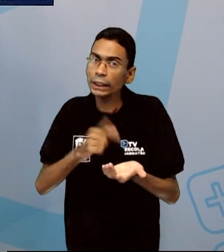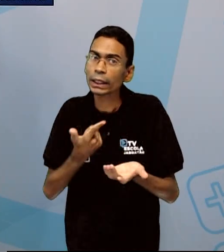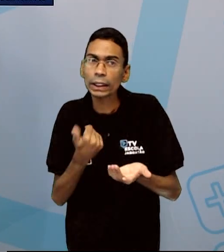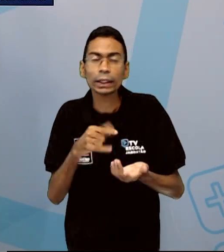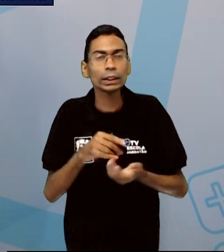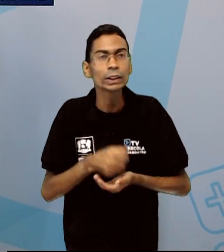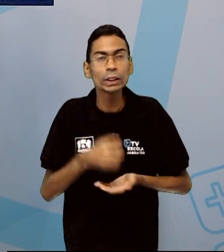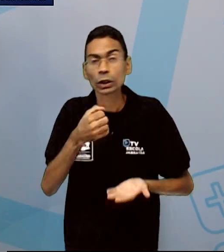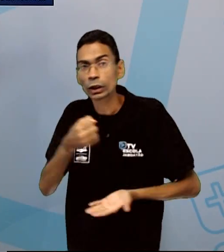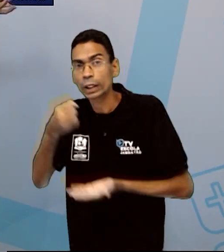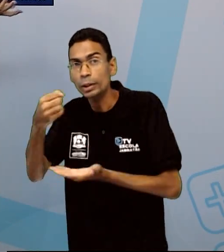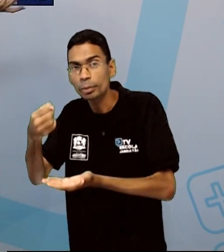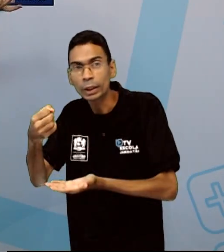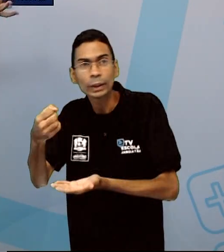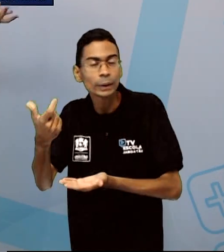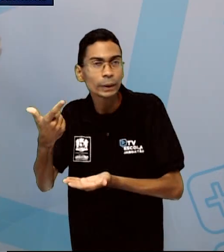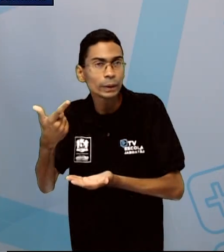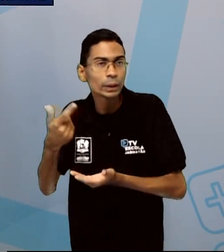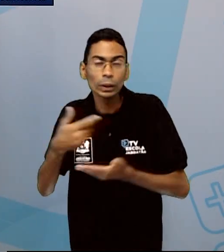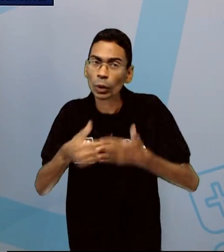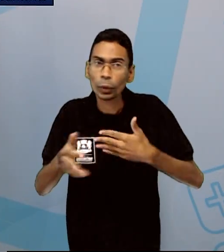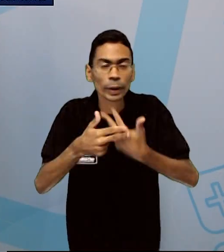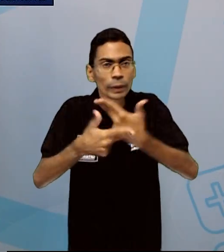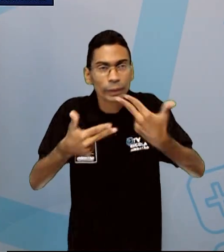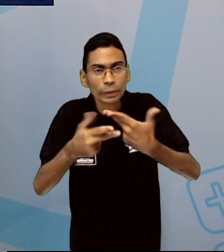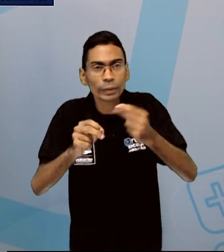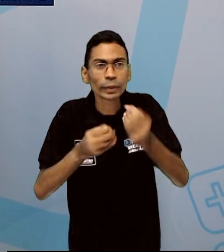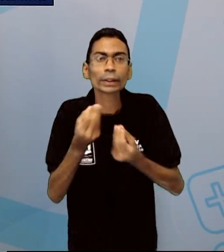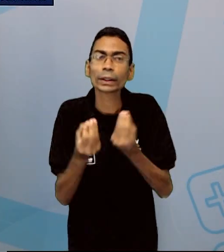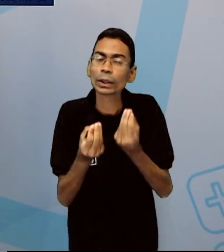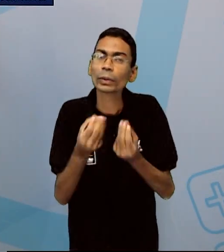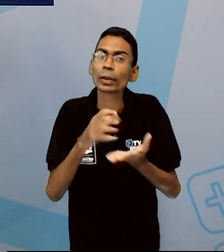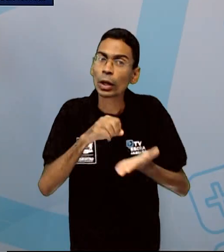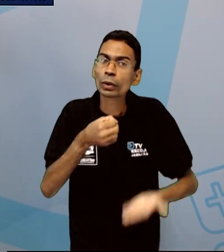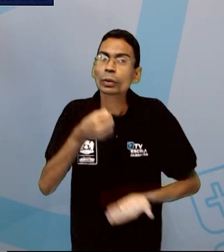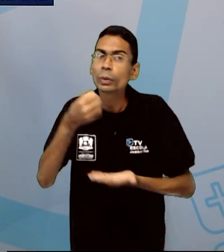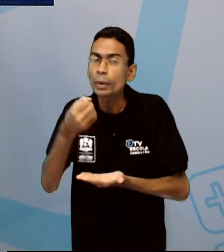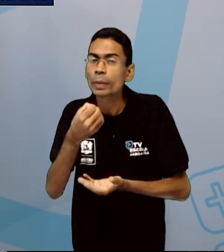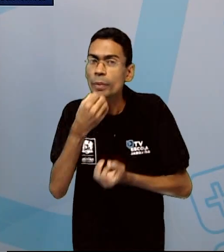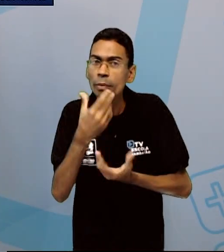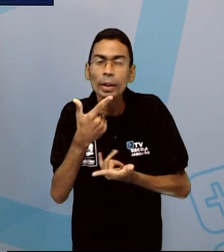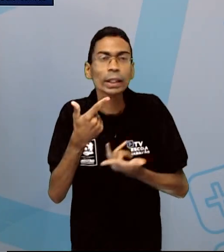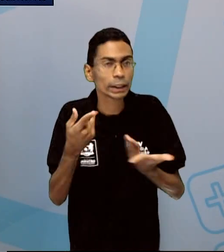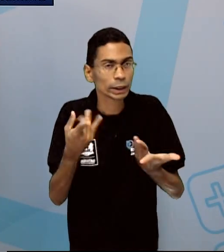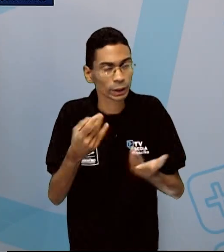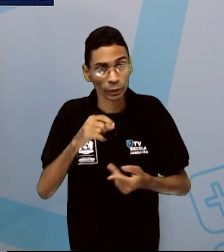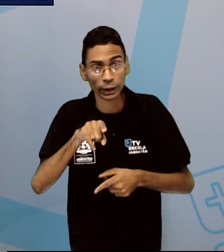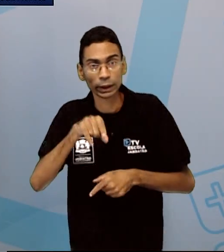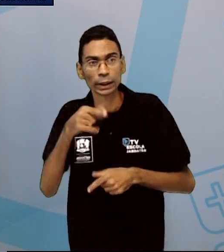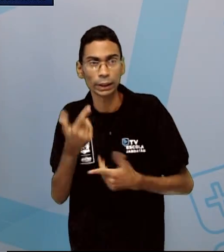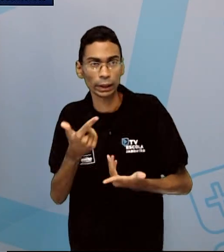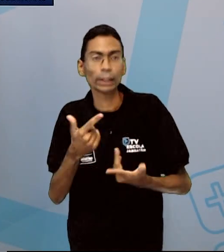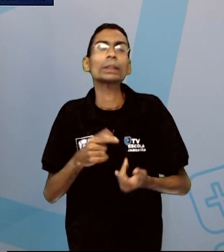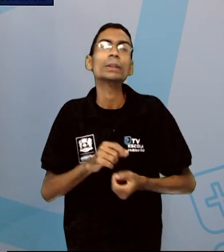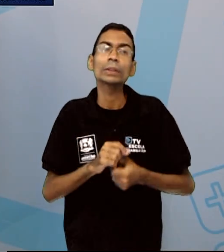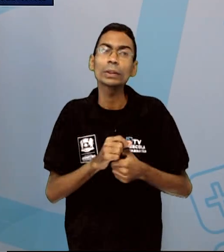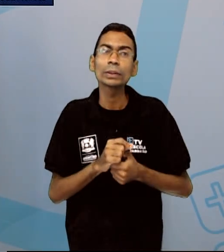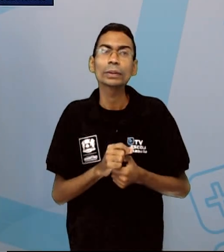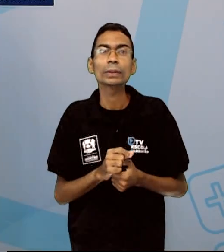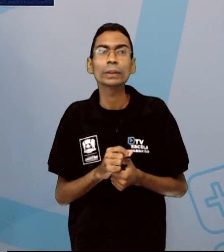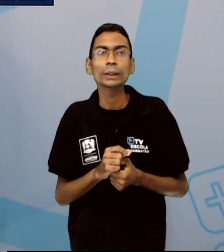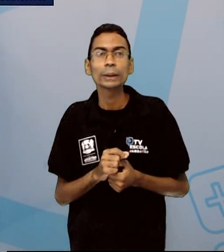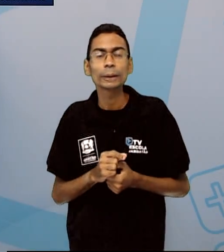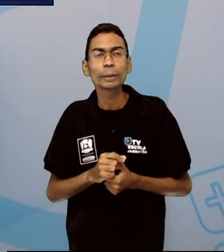ou de alimentos. Saibam que doar faz bem e você está exercendo a sua cidadania.